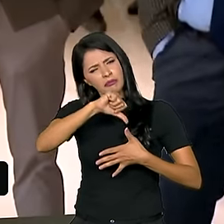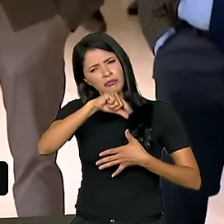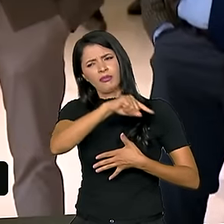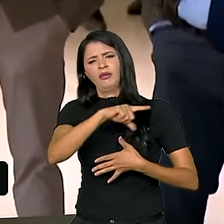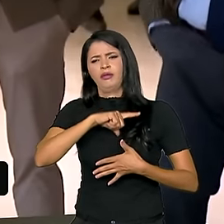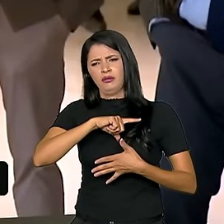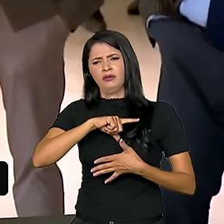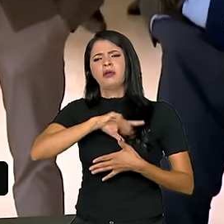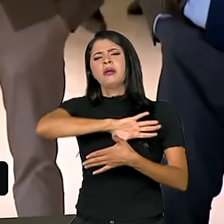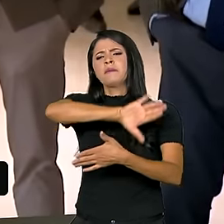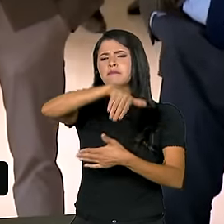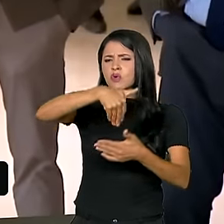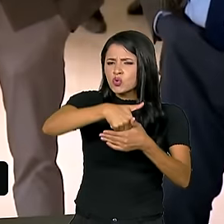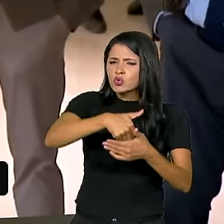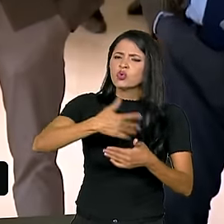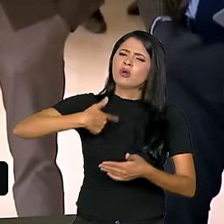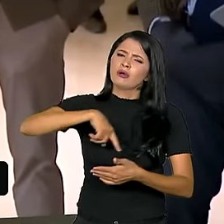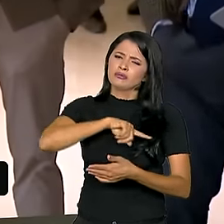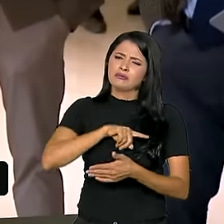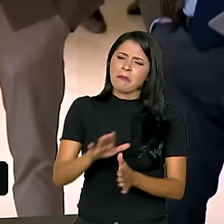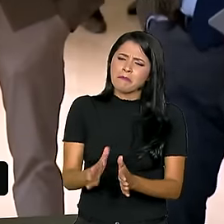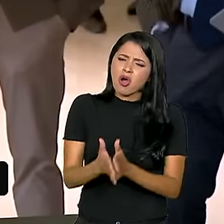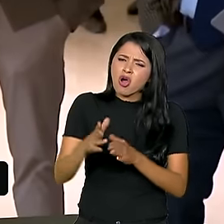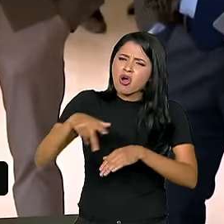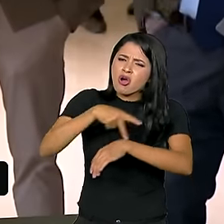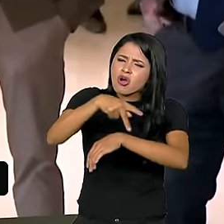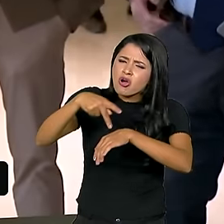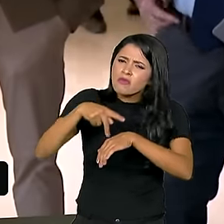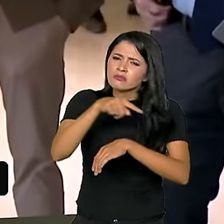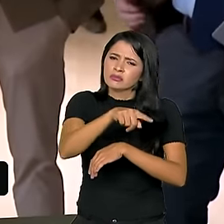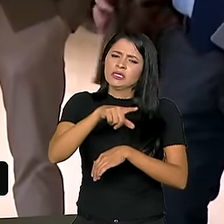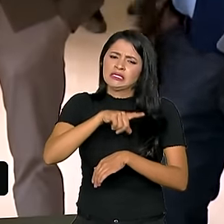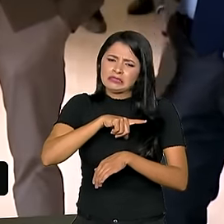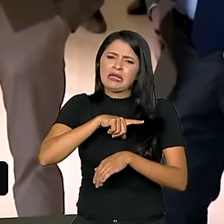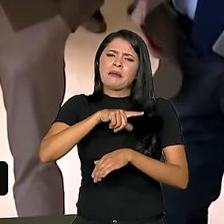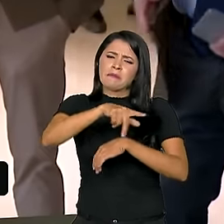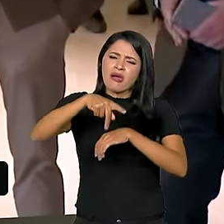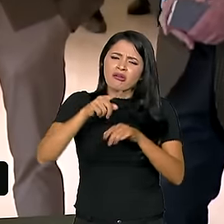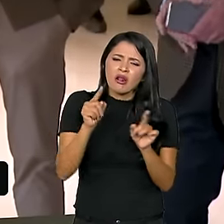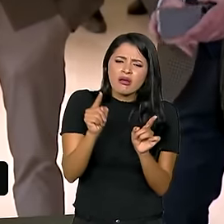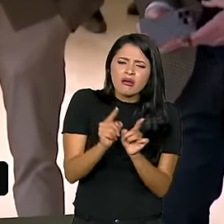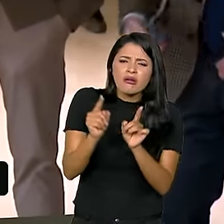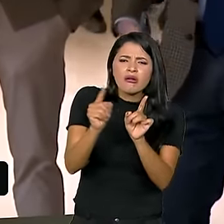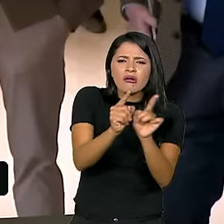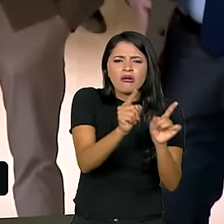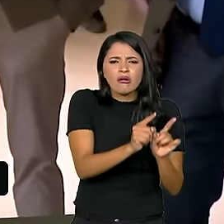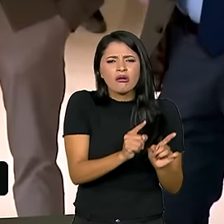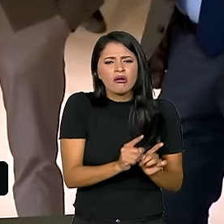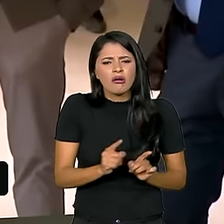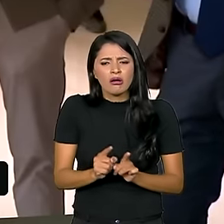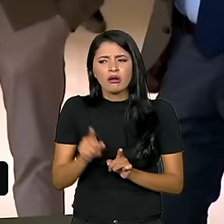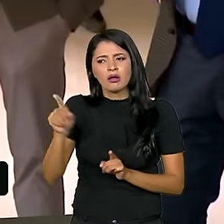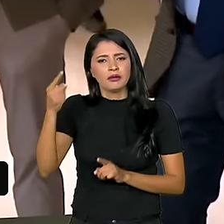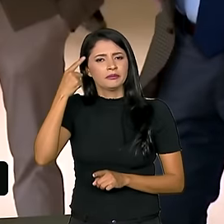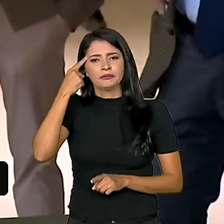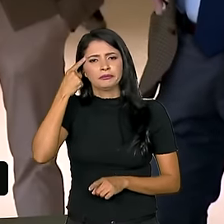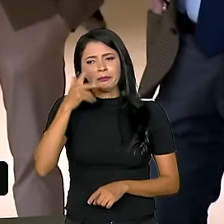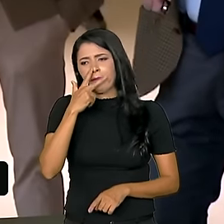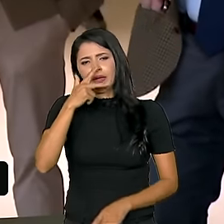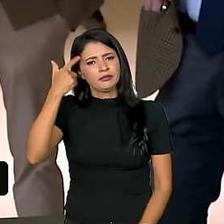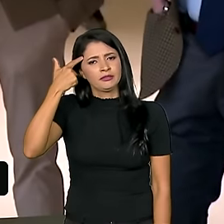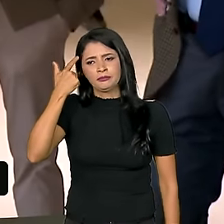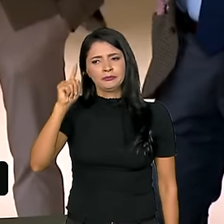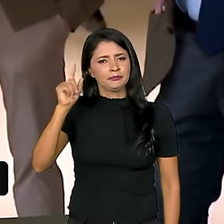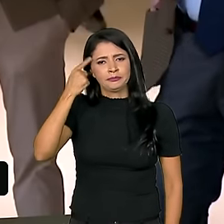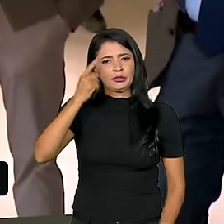Mercosul. Nós temos países pobres, sabe? Nós temos países pequenos. Bom, me parece que ele não pensou. Ele